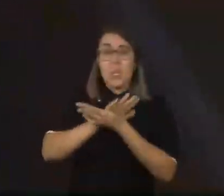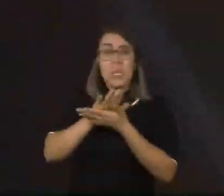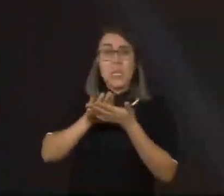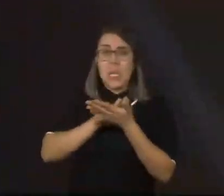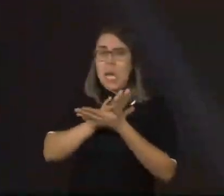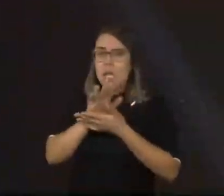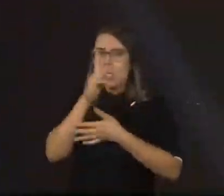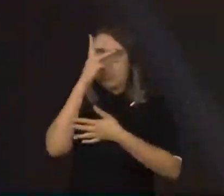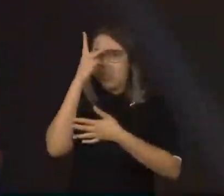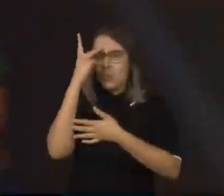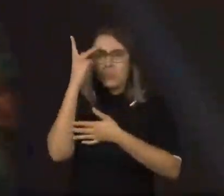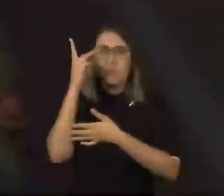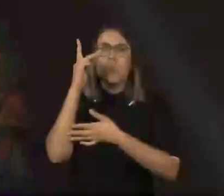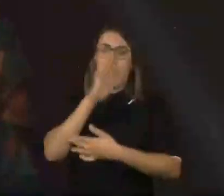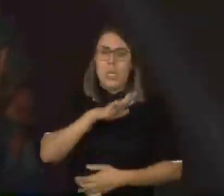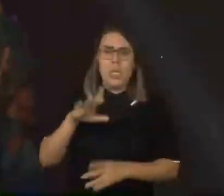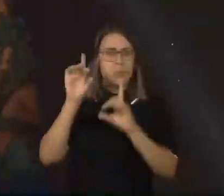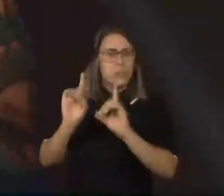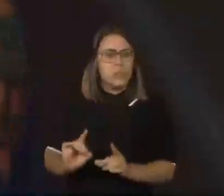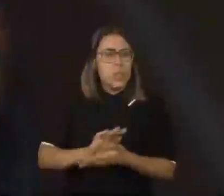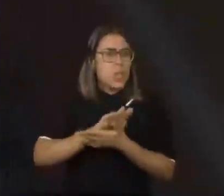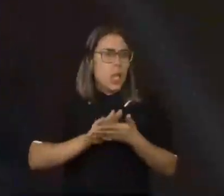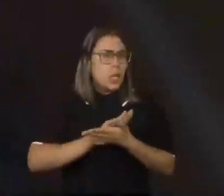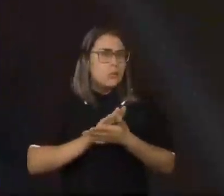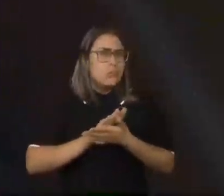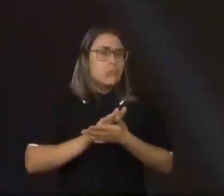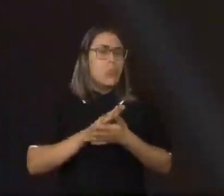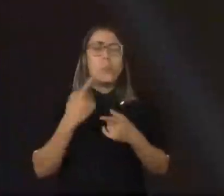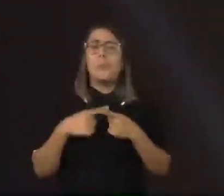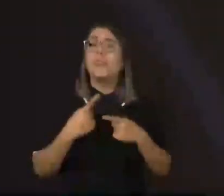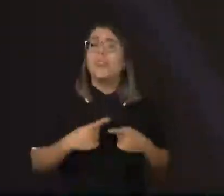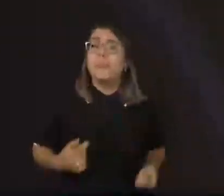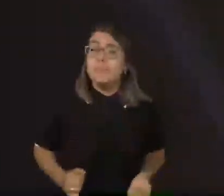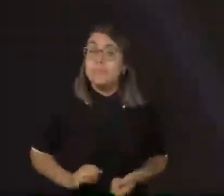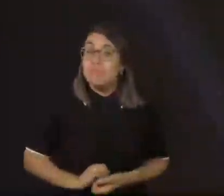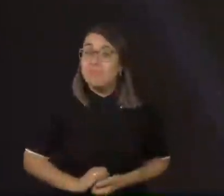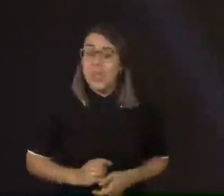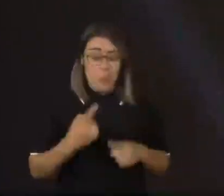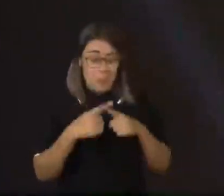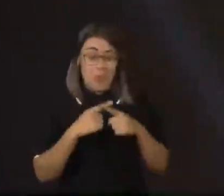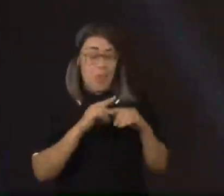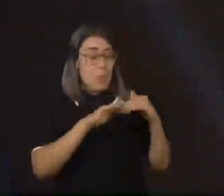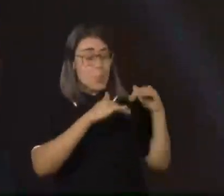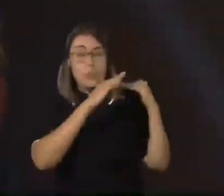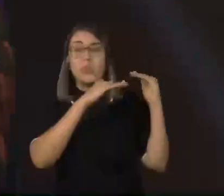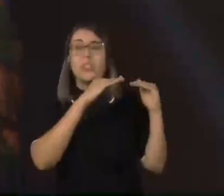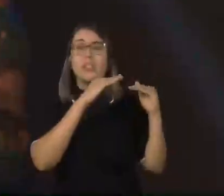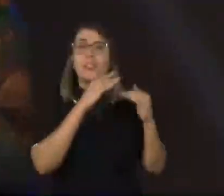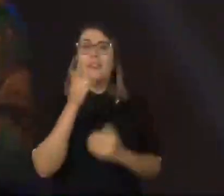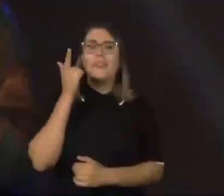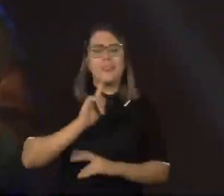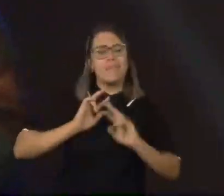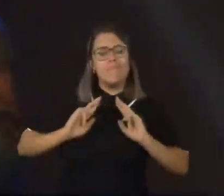com deficiência, criança sem deficiência. Justamente por quê? Esse processo todo, ele